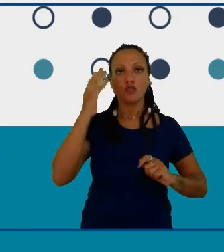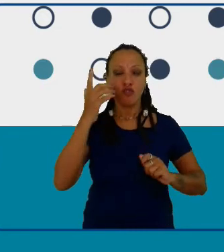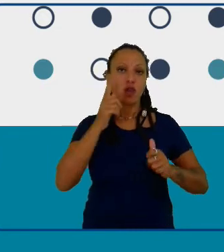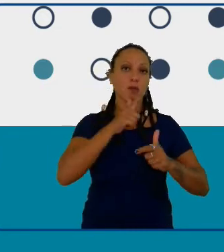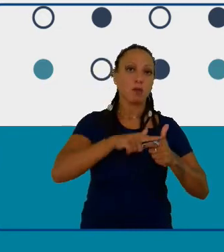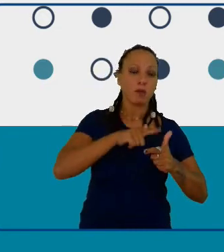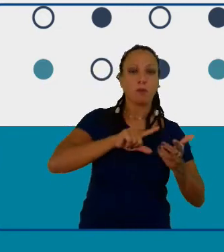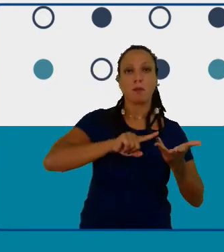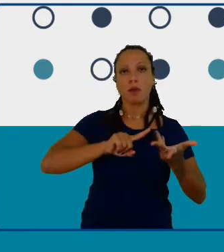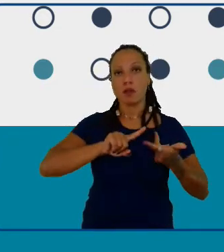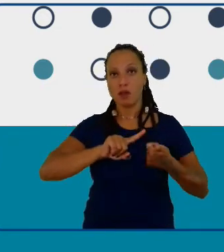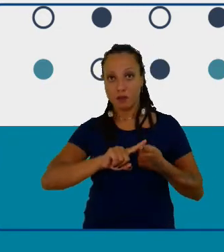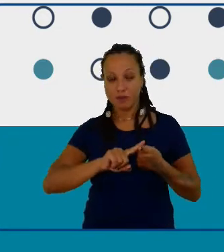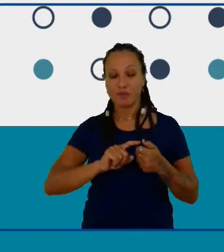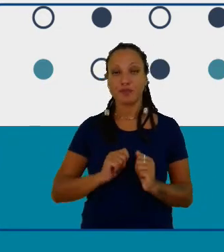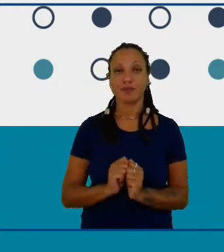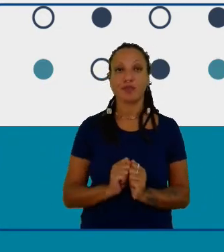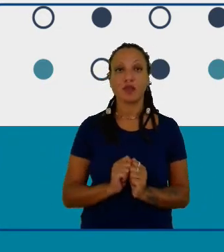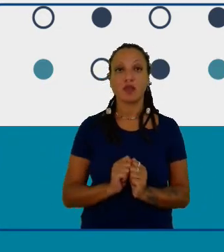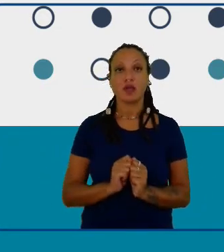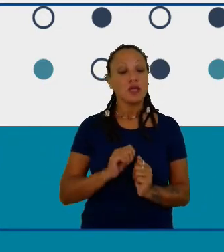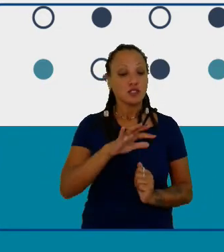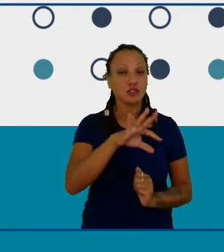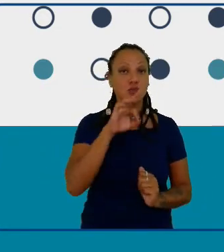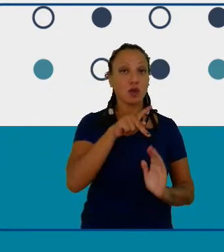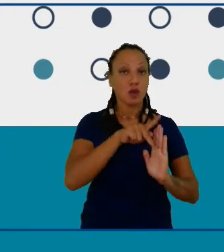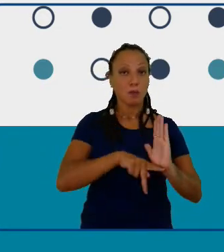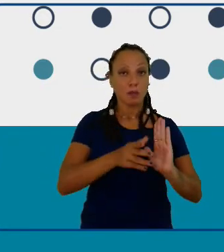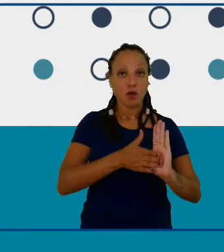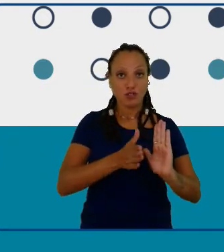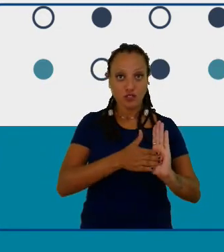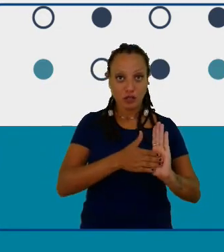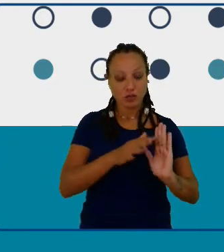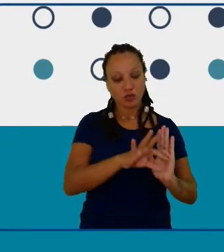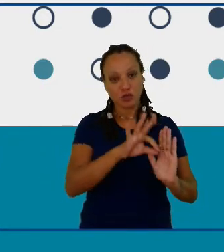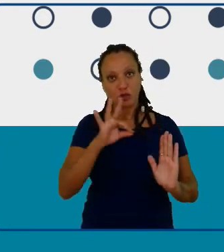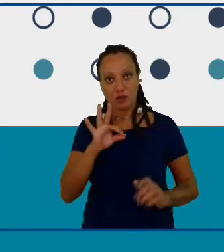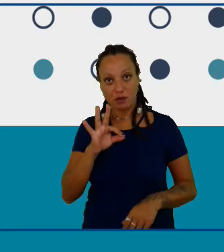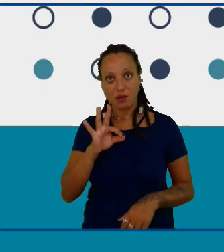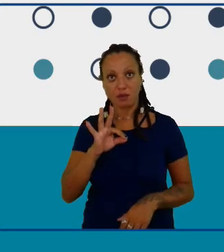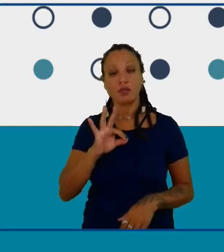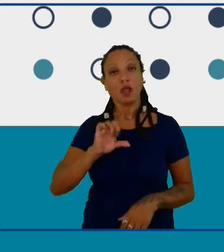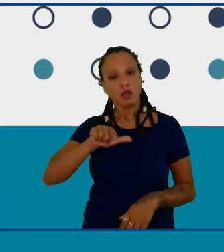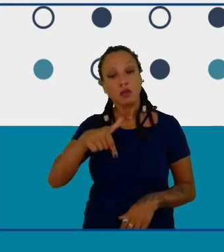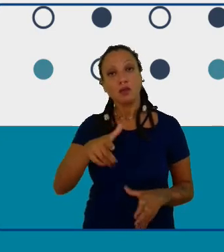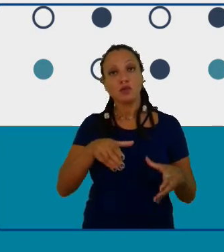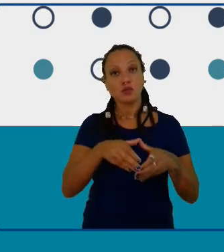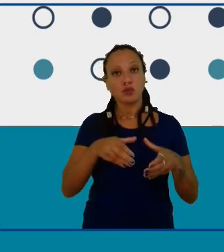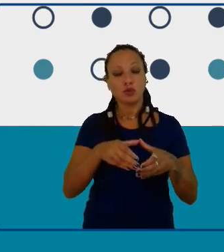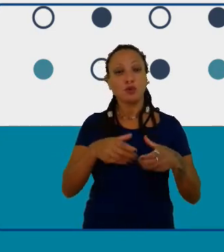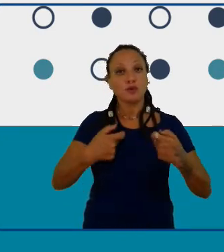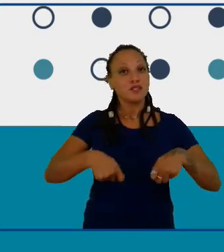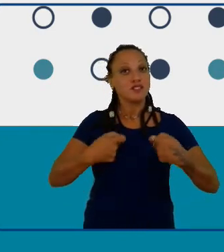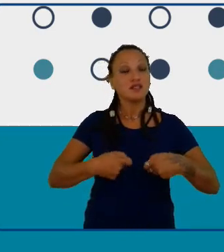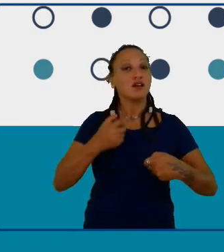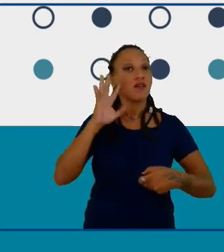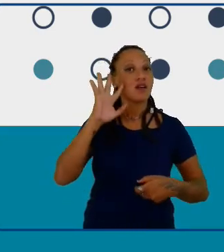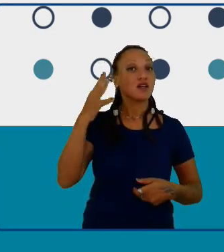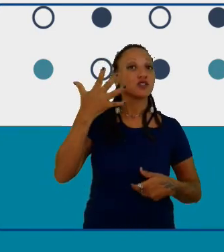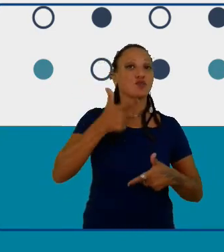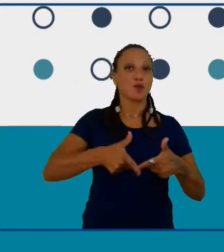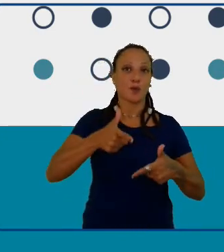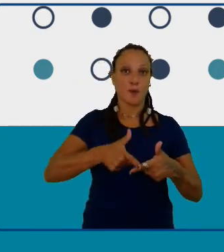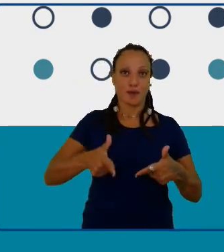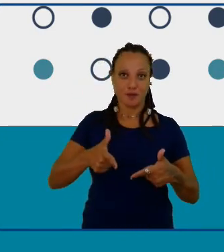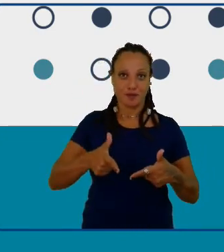eleição eles tinham que criar experimentos para resolver o problema primeiro criar hipóteses